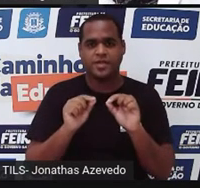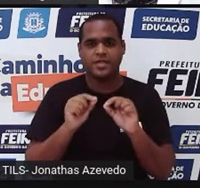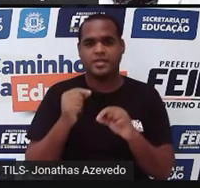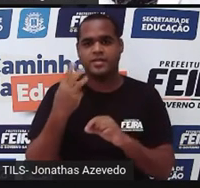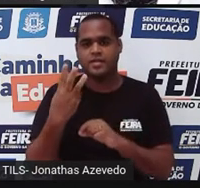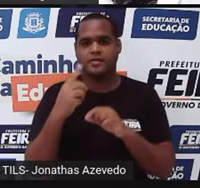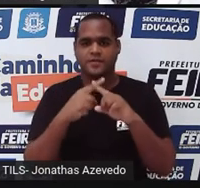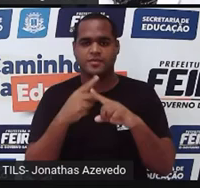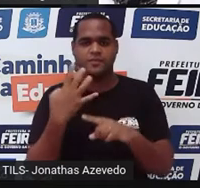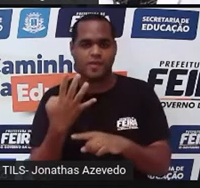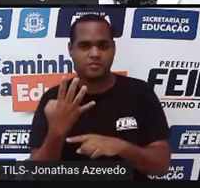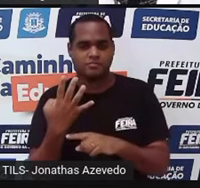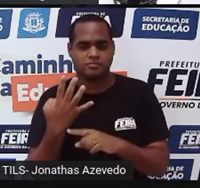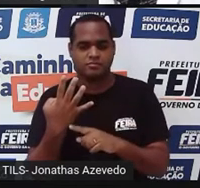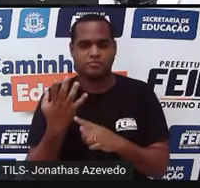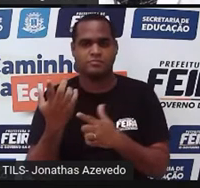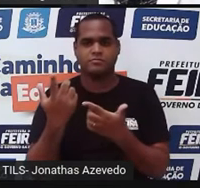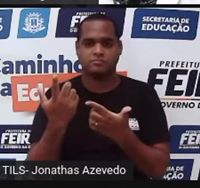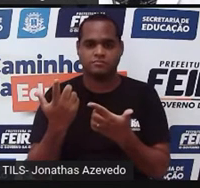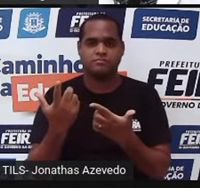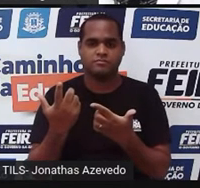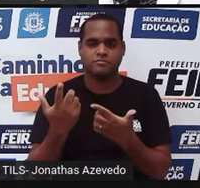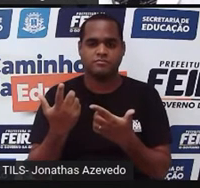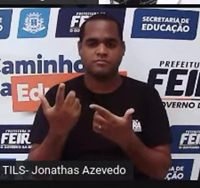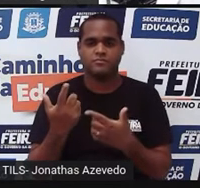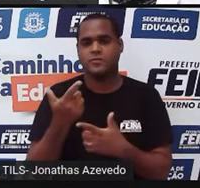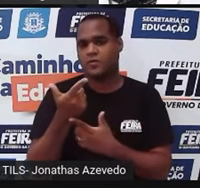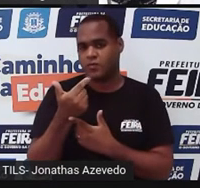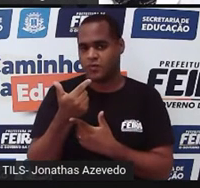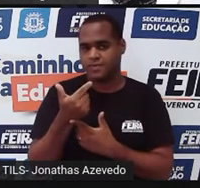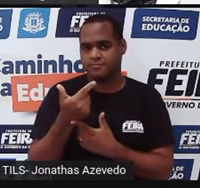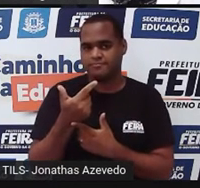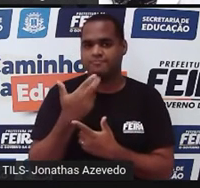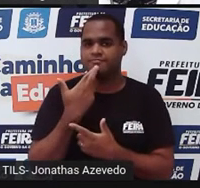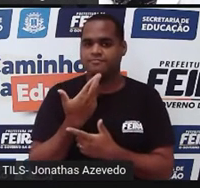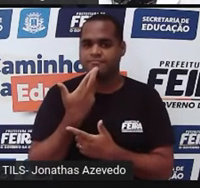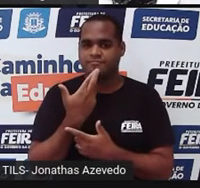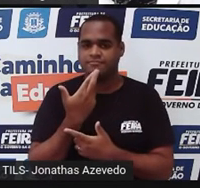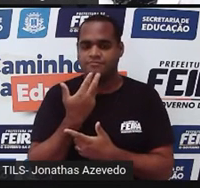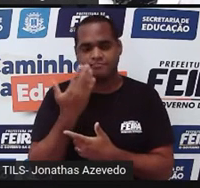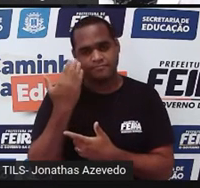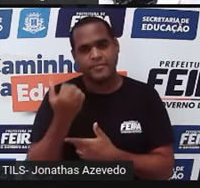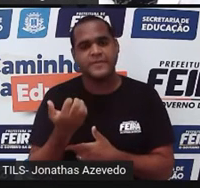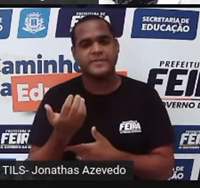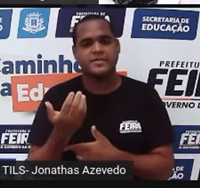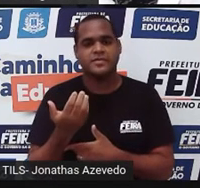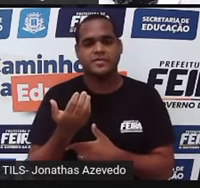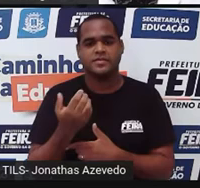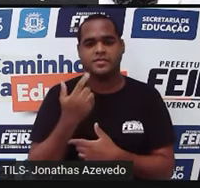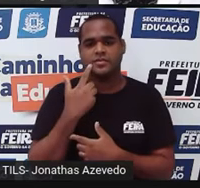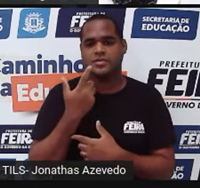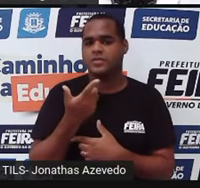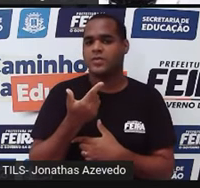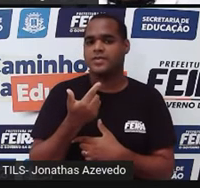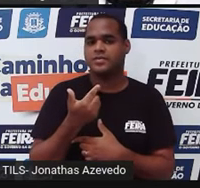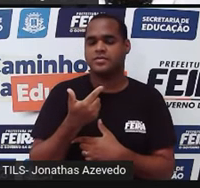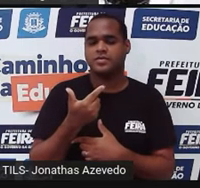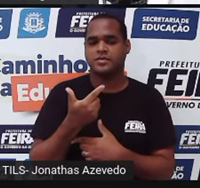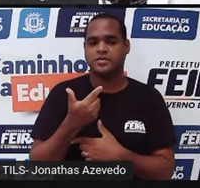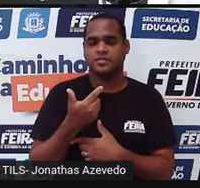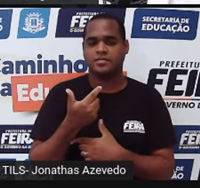vezes quatro, que é doze. A gente já sabe disso. Vai escrever ali na tela doze.